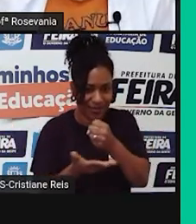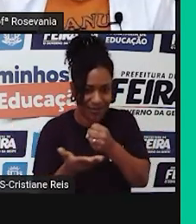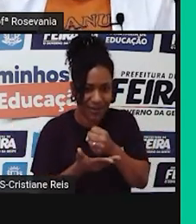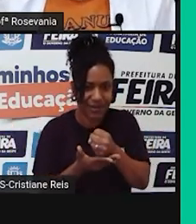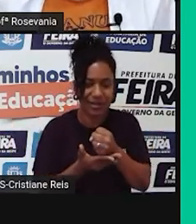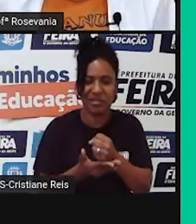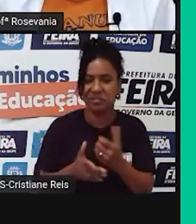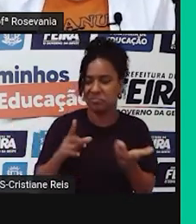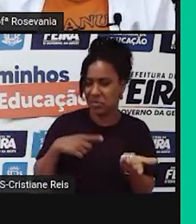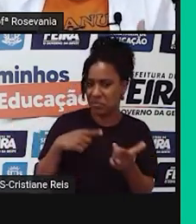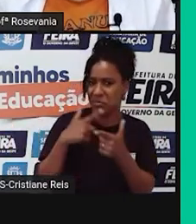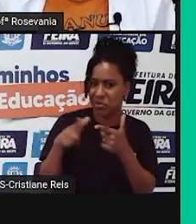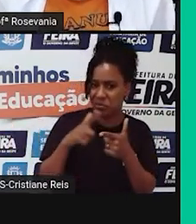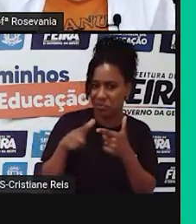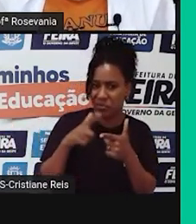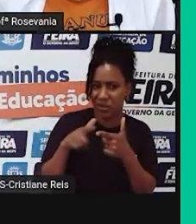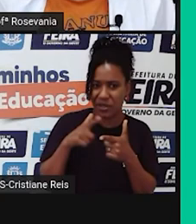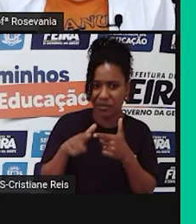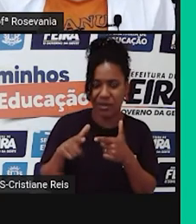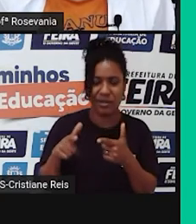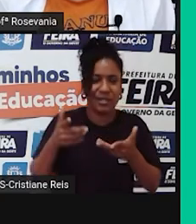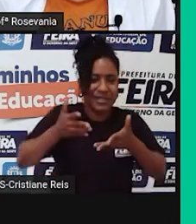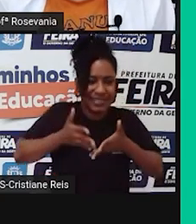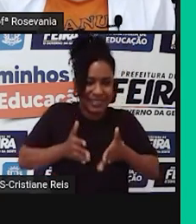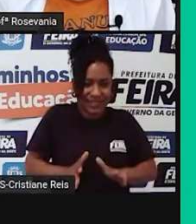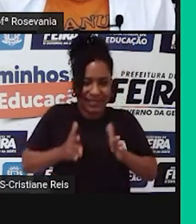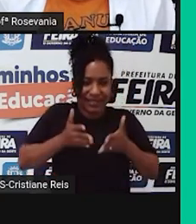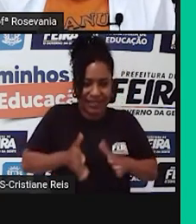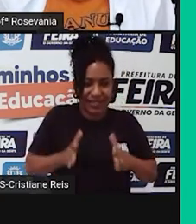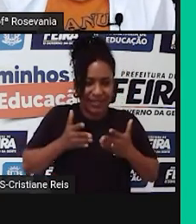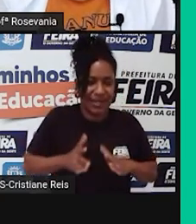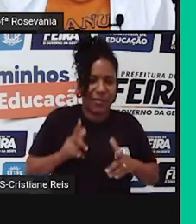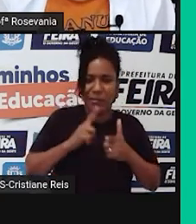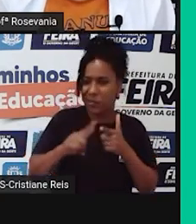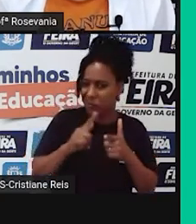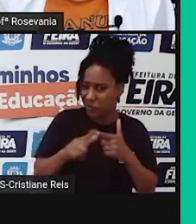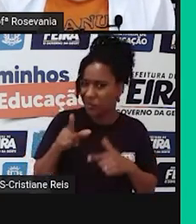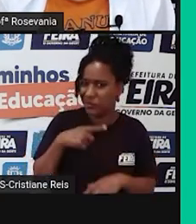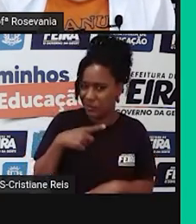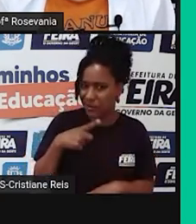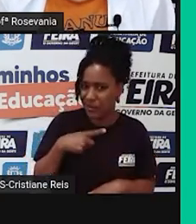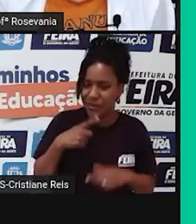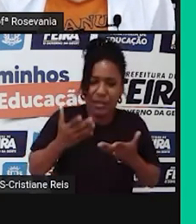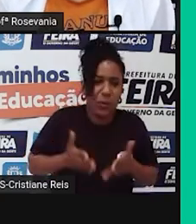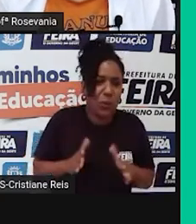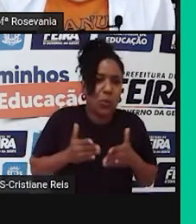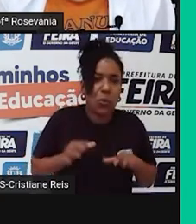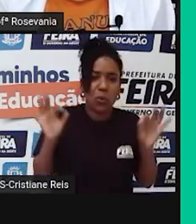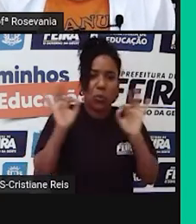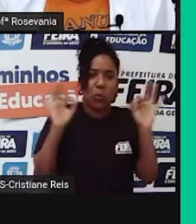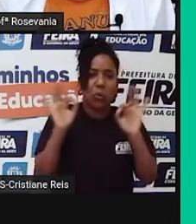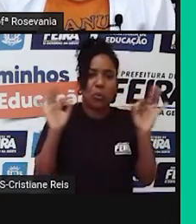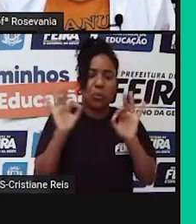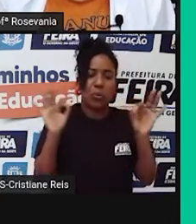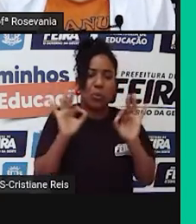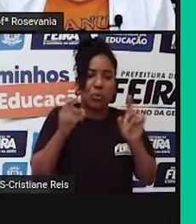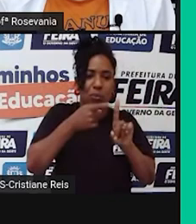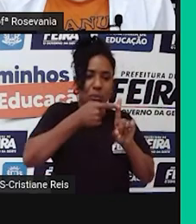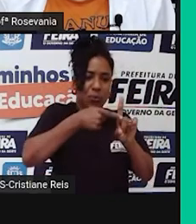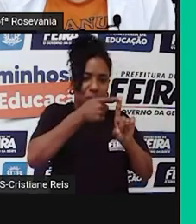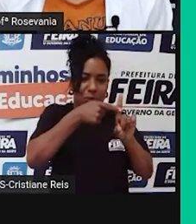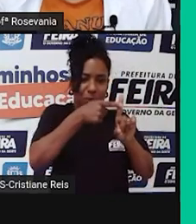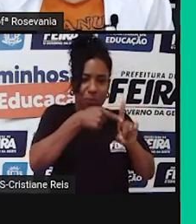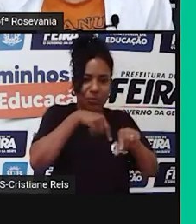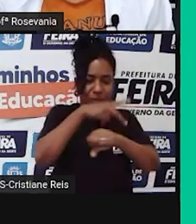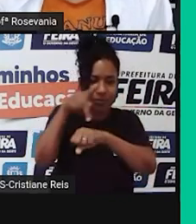tem problema se diminuir muito o número de nascimentos? O que que vocês acham? Já pensaram sobre isso? Será que é bom para um